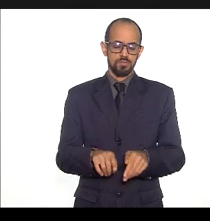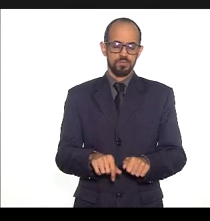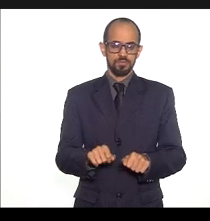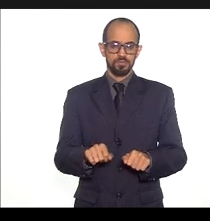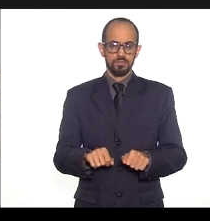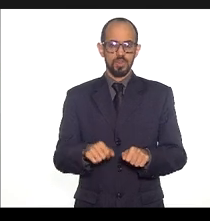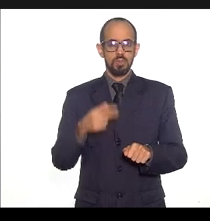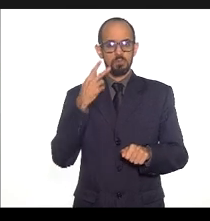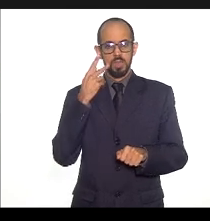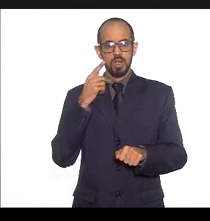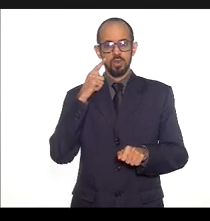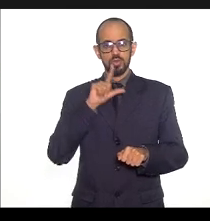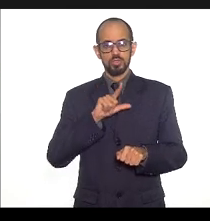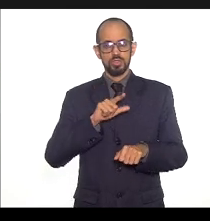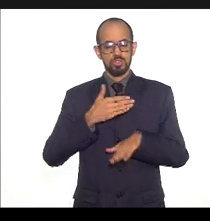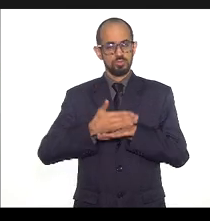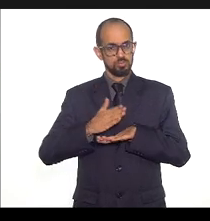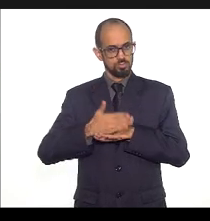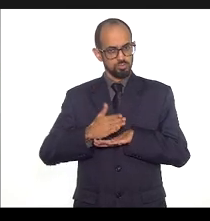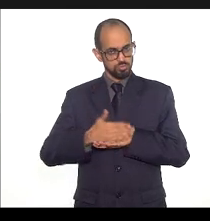para o segmento do exercício